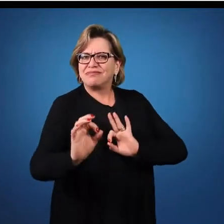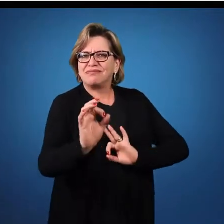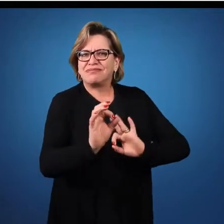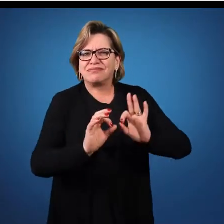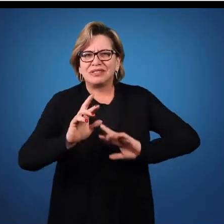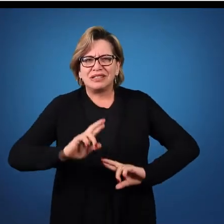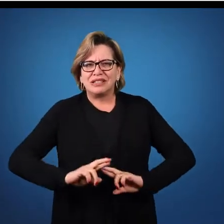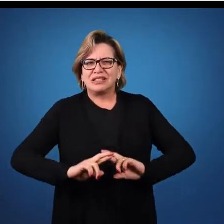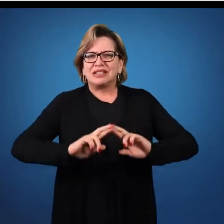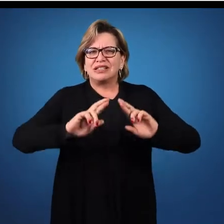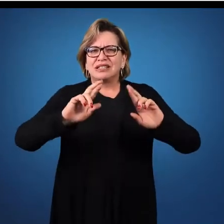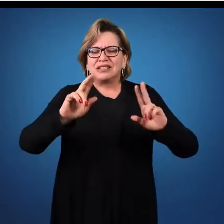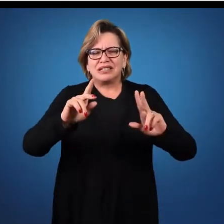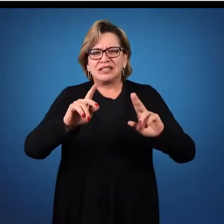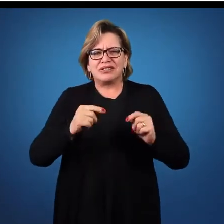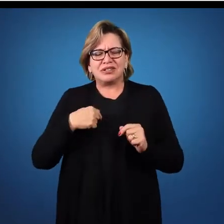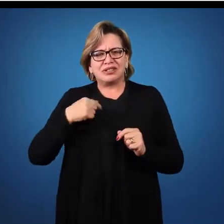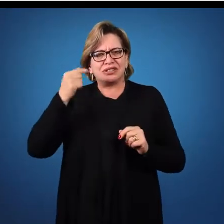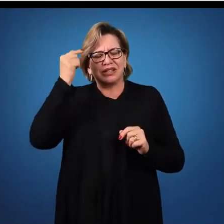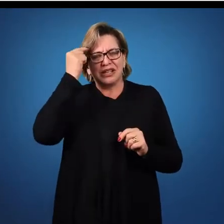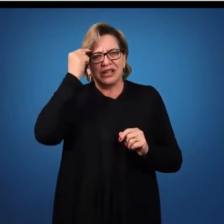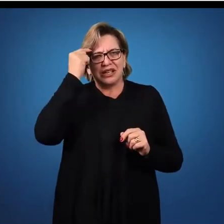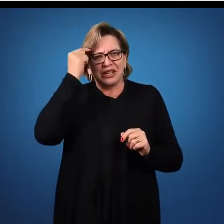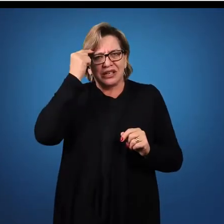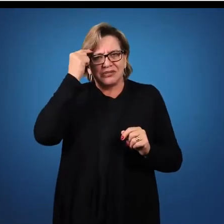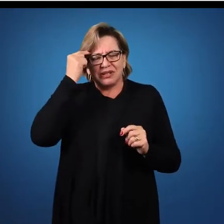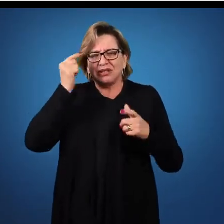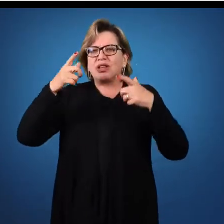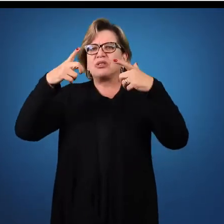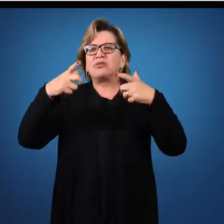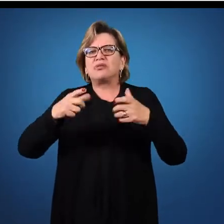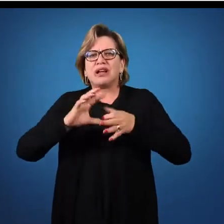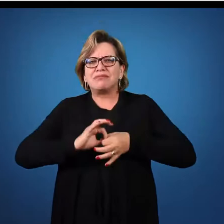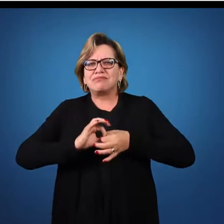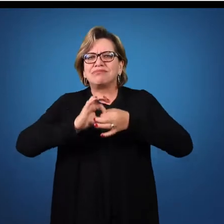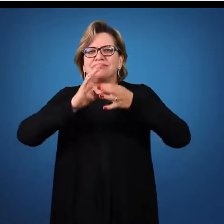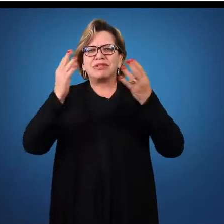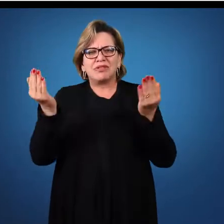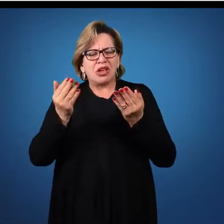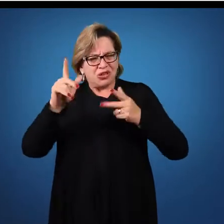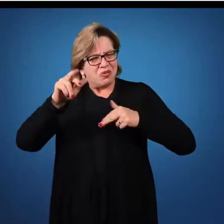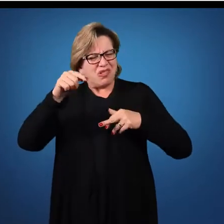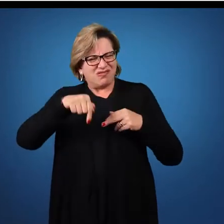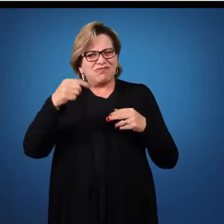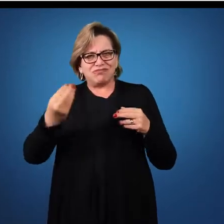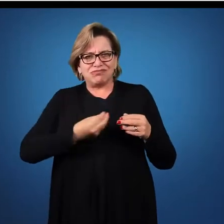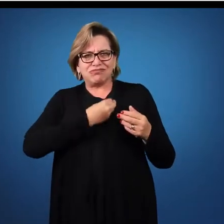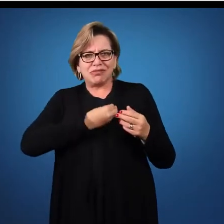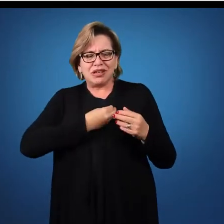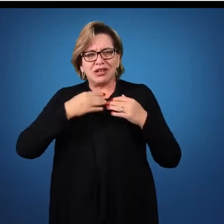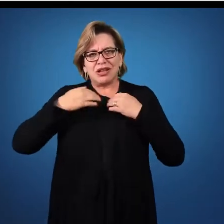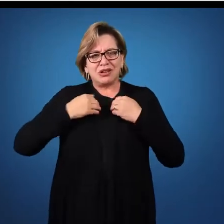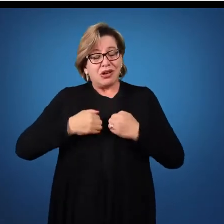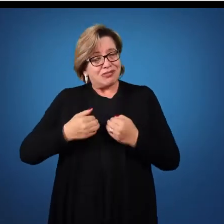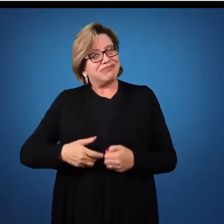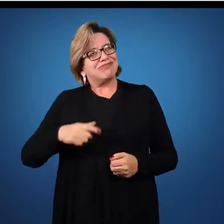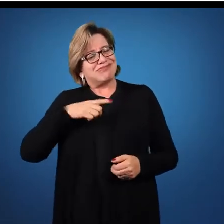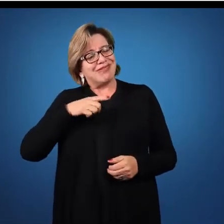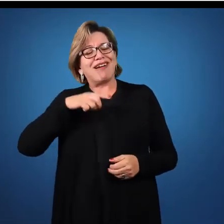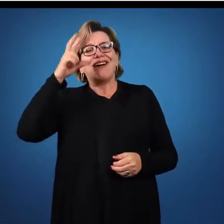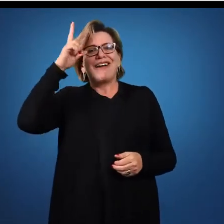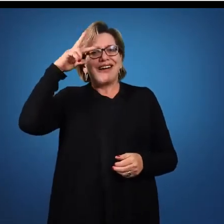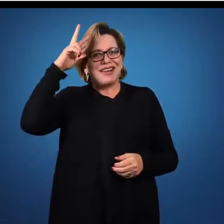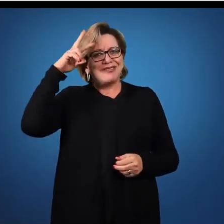de formas diferentes. Ao pensarmos em um espaço aberto, como esse que estamos, o nosso corpo vai ter lembranças.